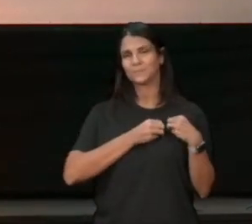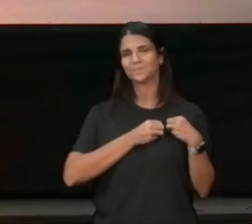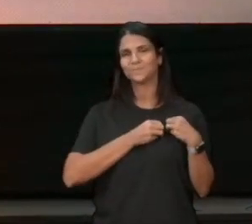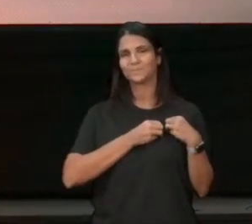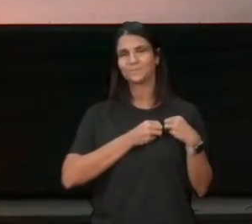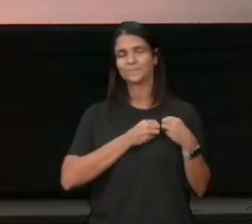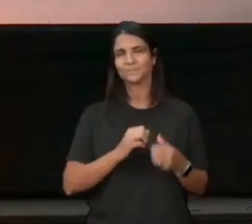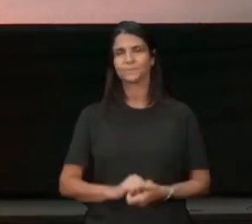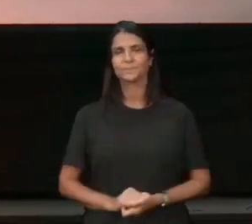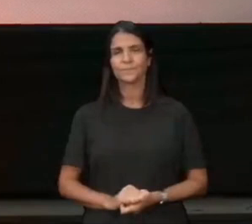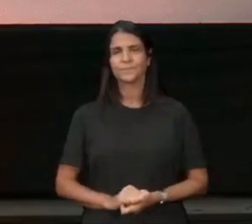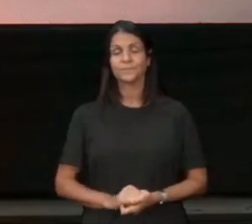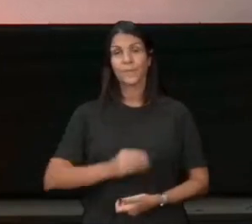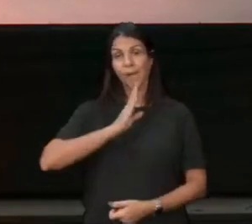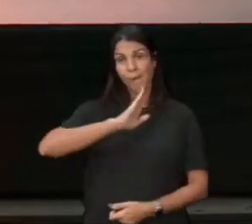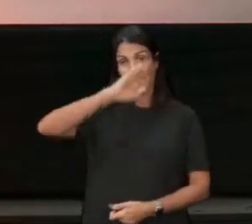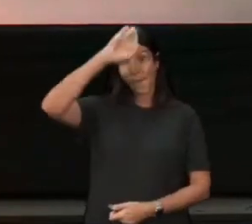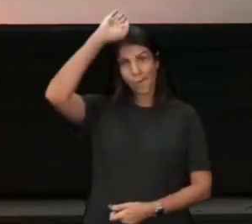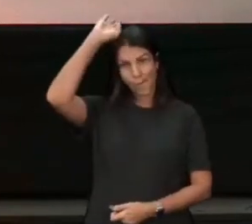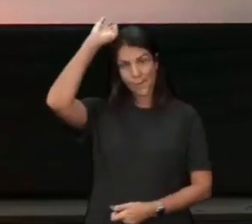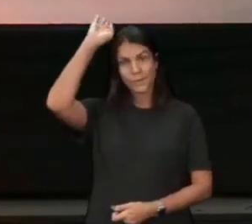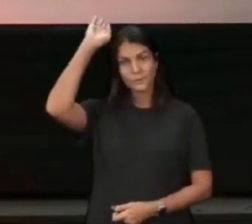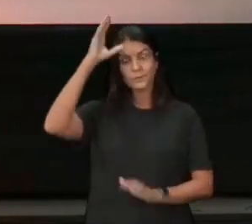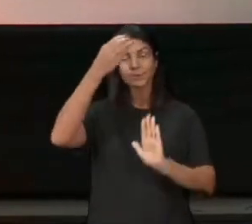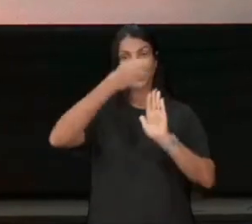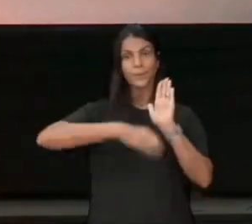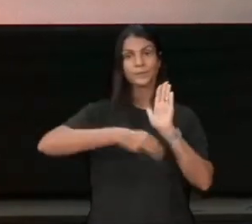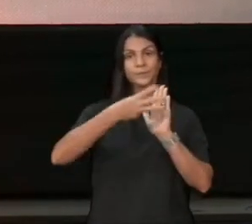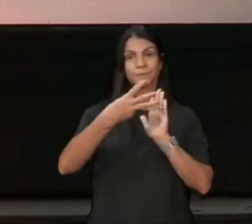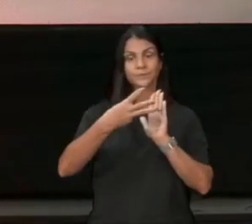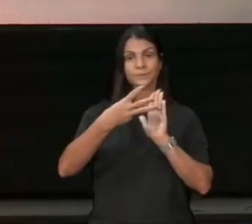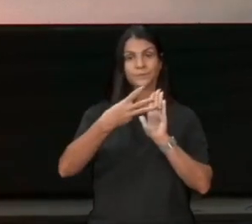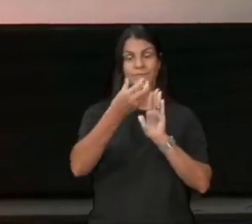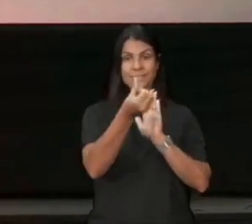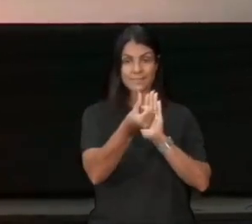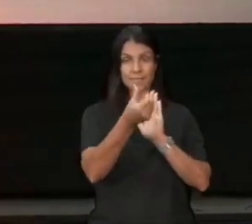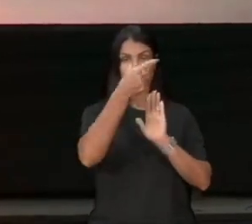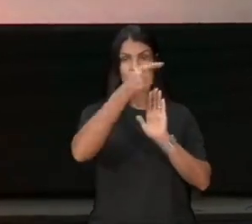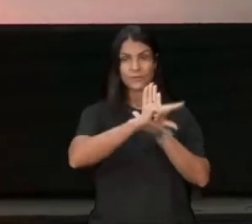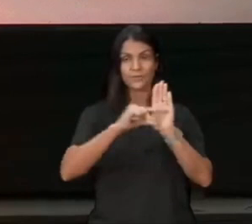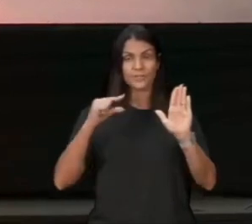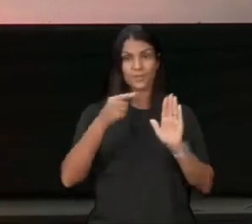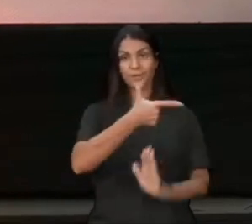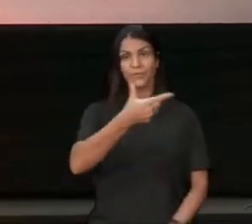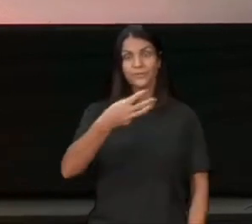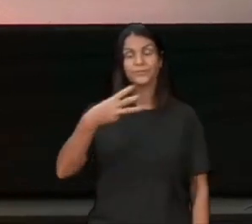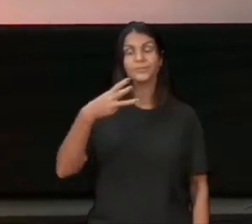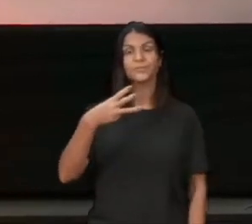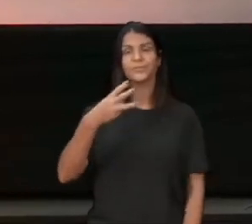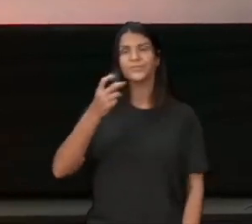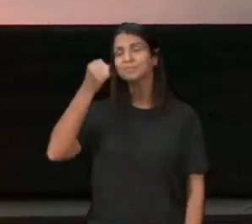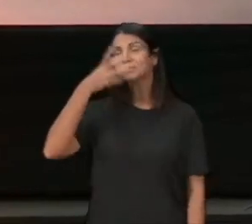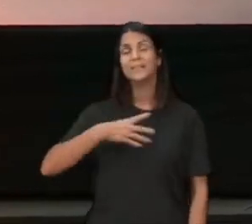quando a gente lê lá em Romanos 3,23, diz que todos pecaram, e Romanos 6,23 vai dizer, que o salário do pecado é a morte, ou